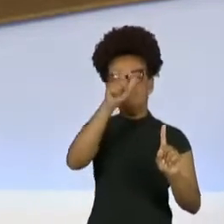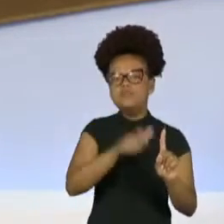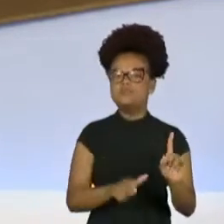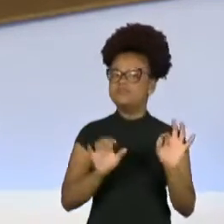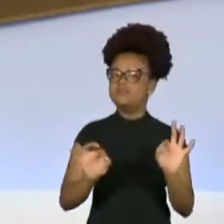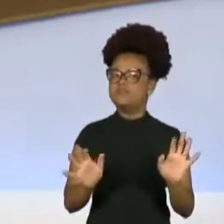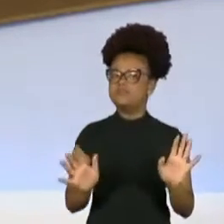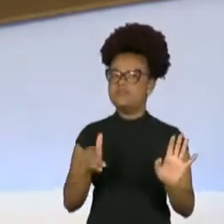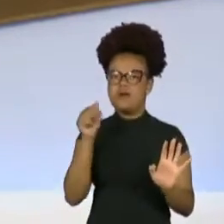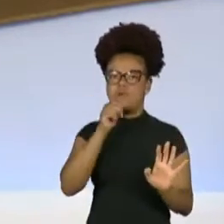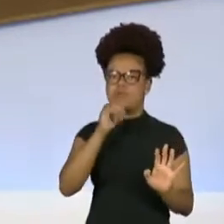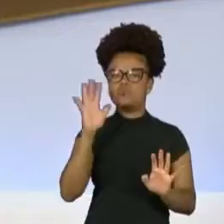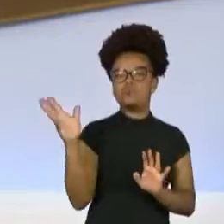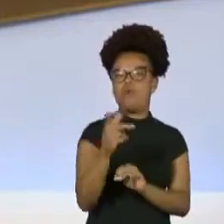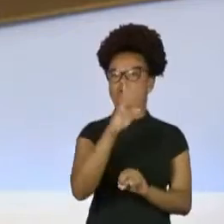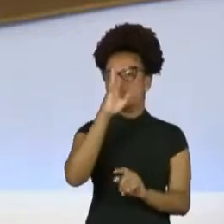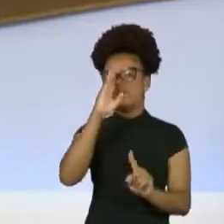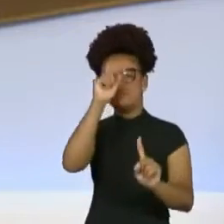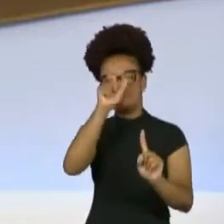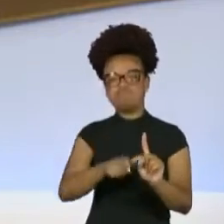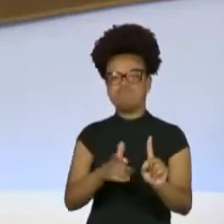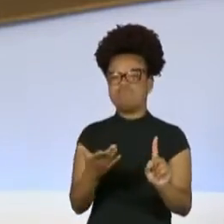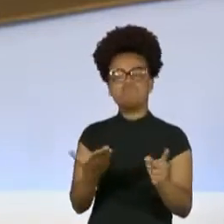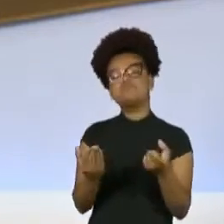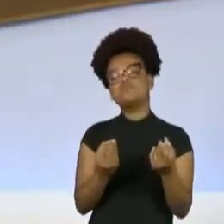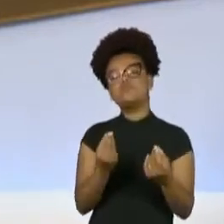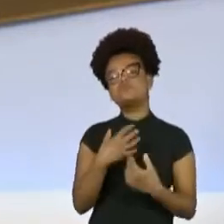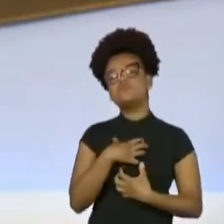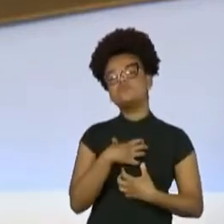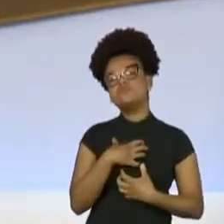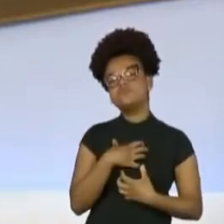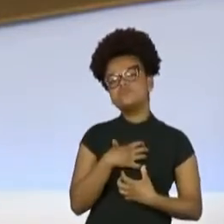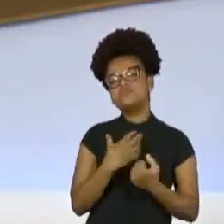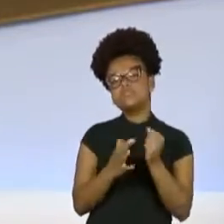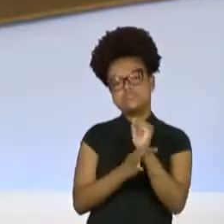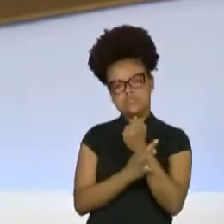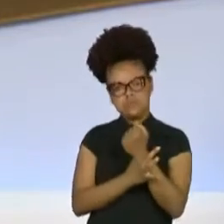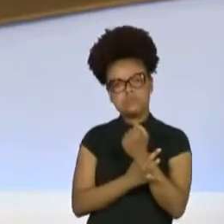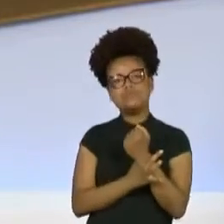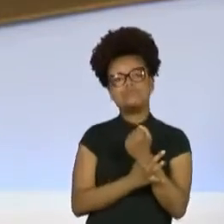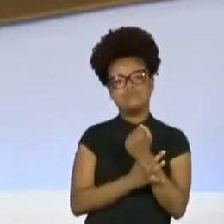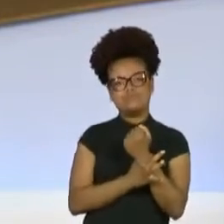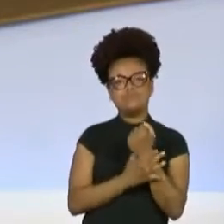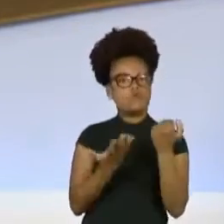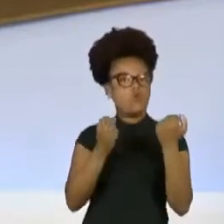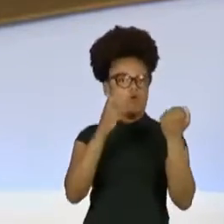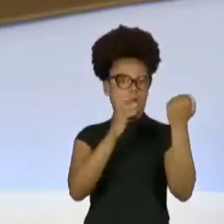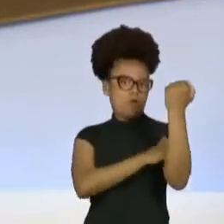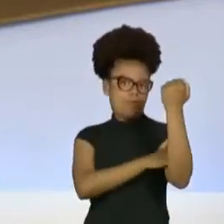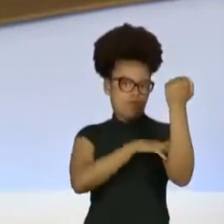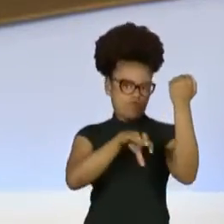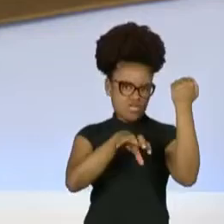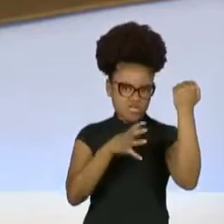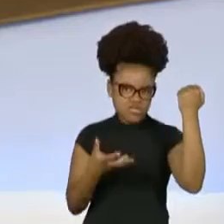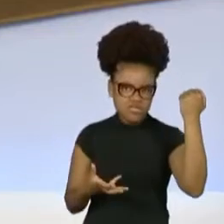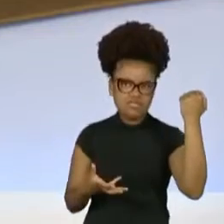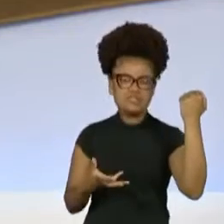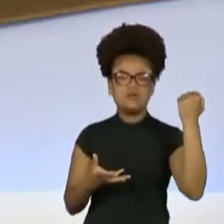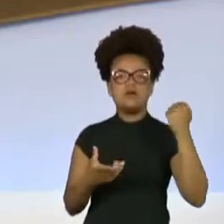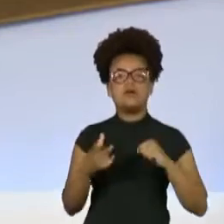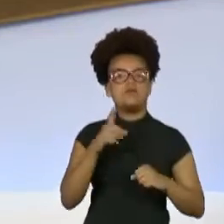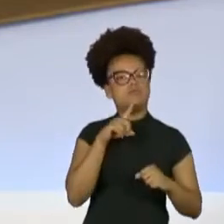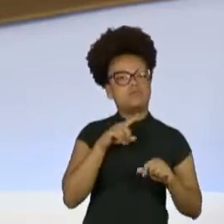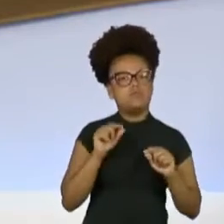momento chegou para você essa segurança? Hoje a gente usa muito o termo empoderada, né, mais fortalecida. Em que momento isso